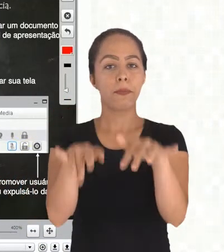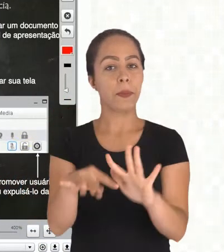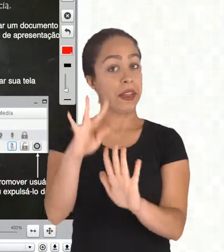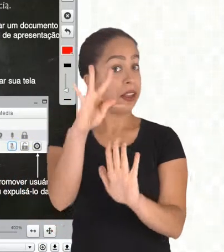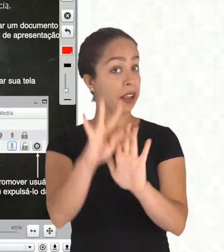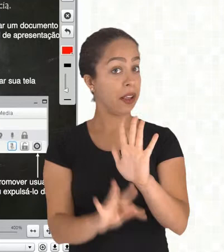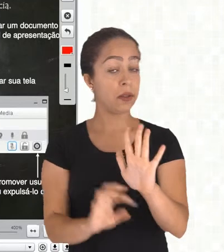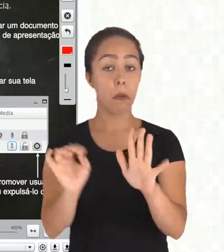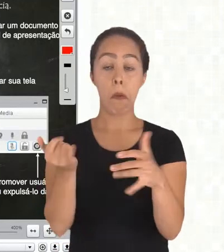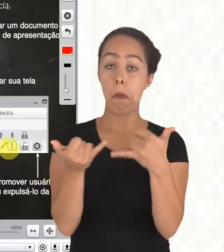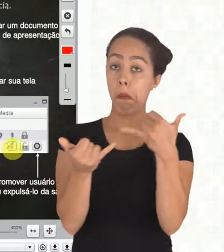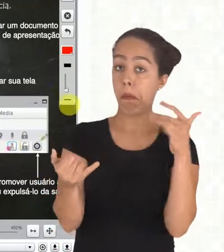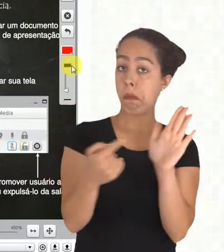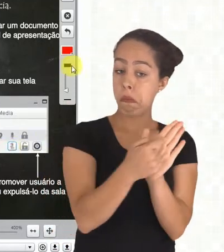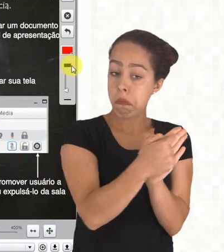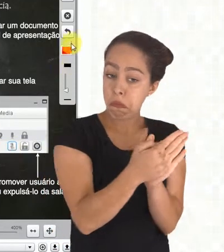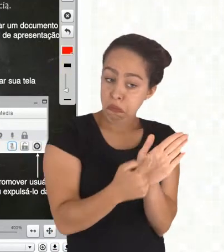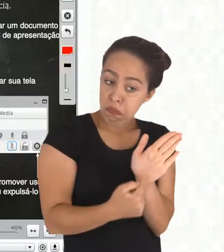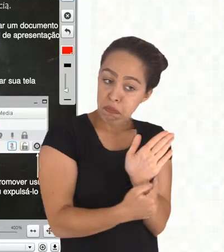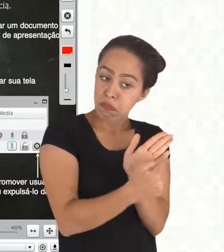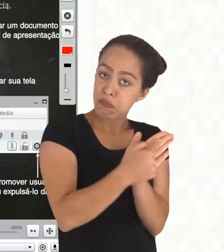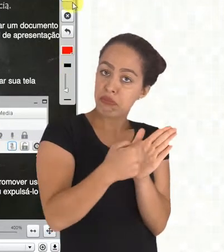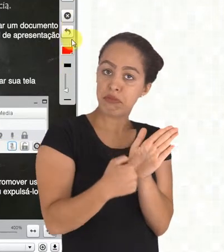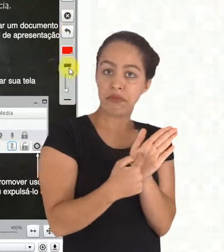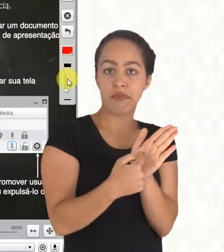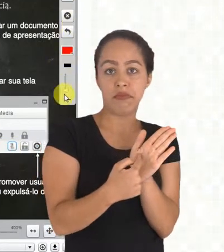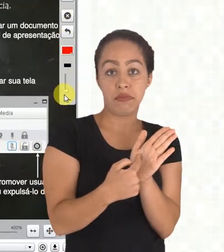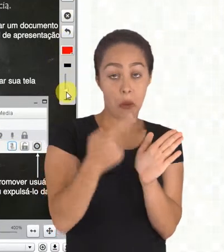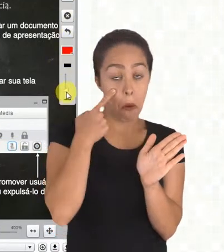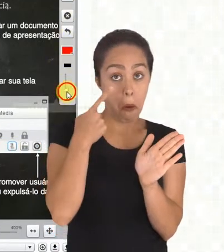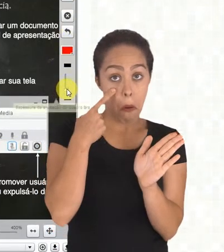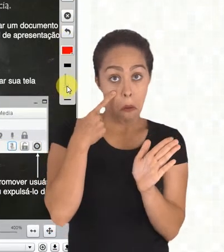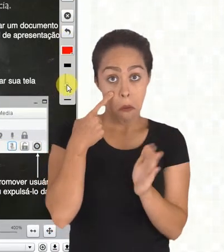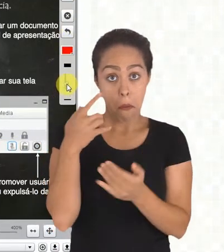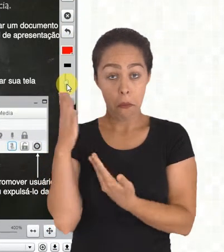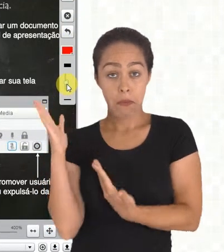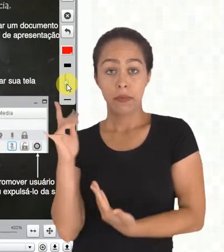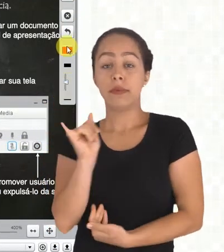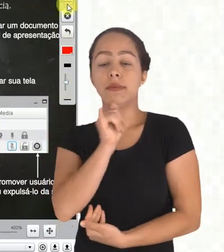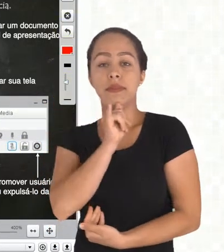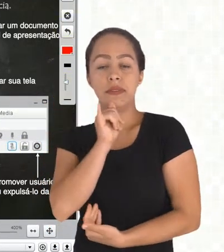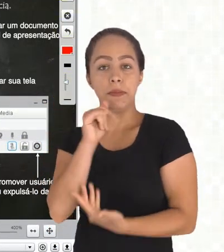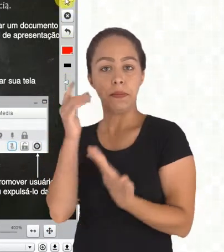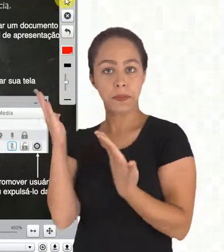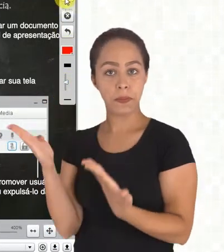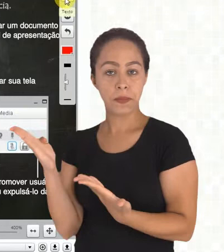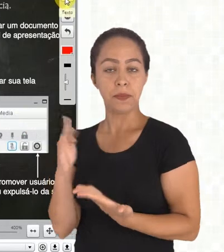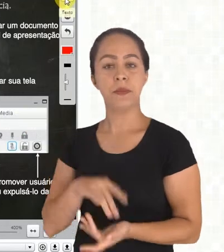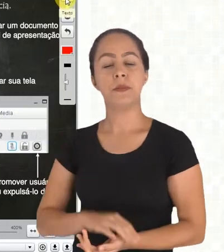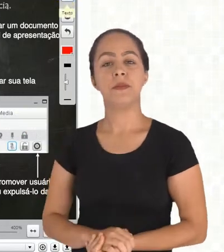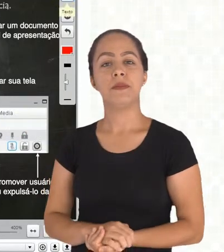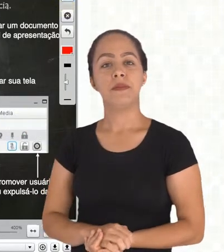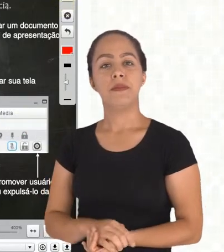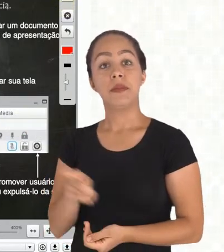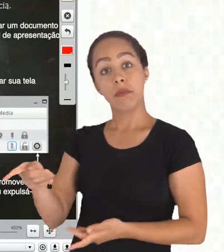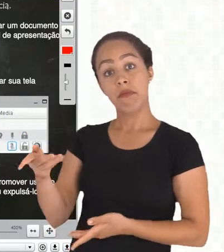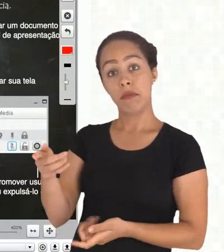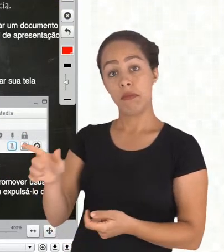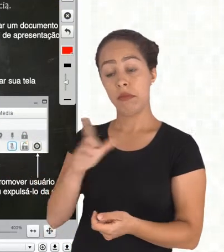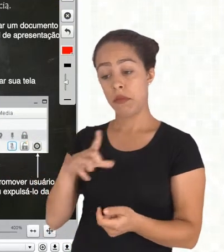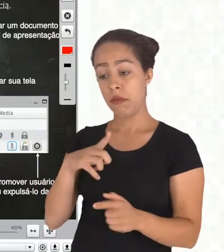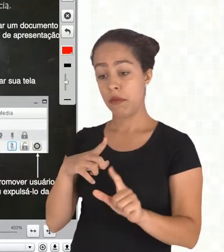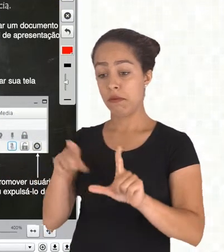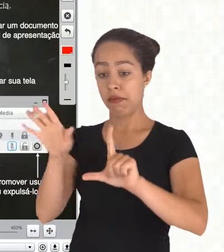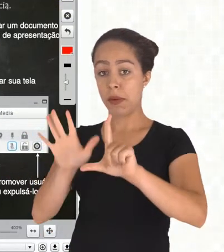você pode usar essas ferramentas de ferramentas de apresentação que se chama pode escrever um texto pode